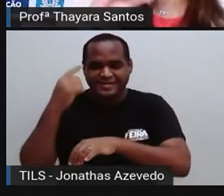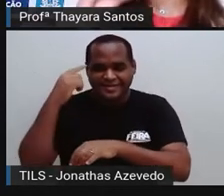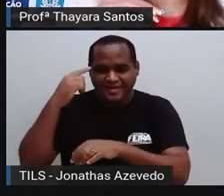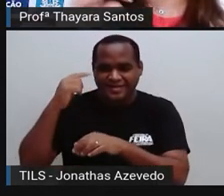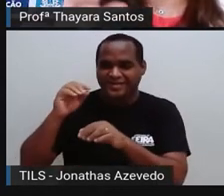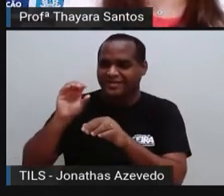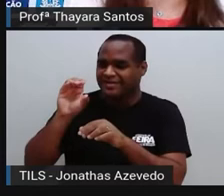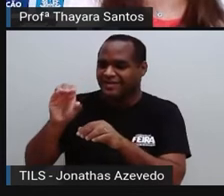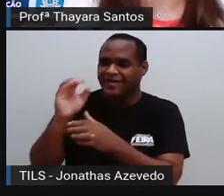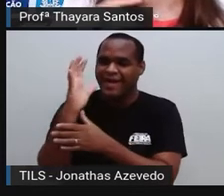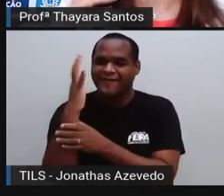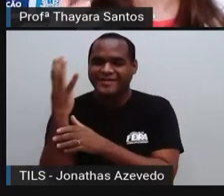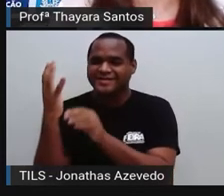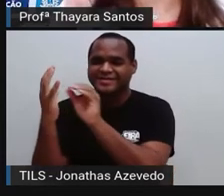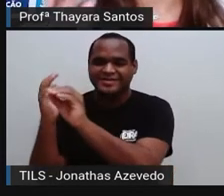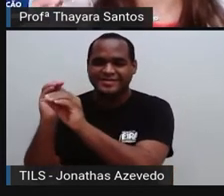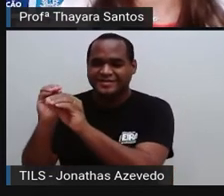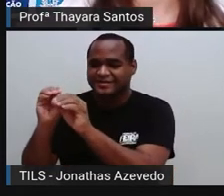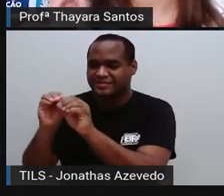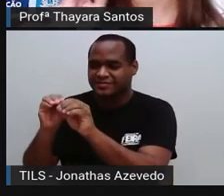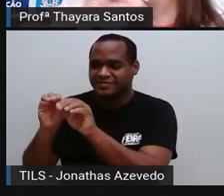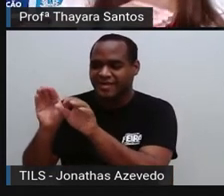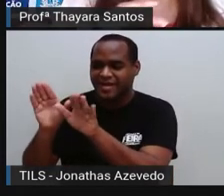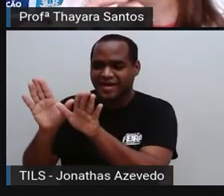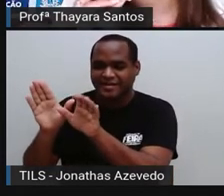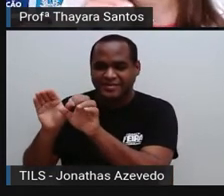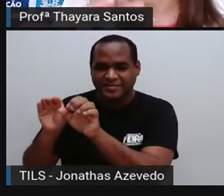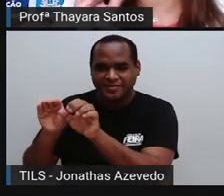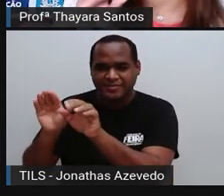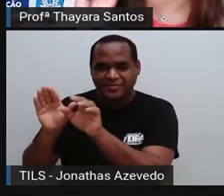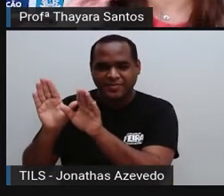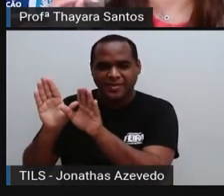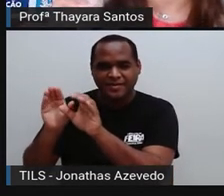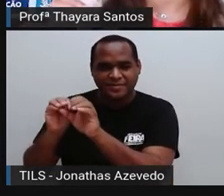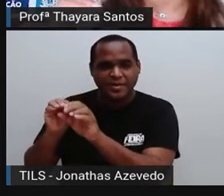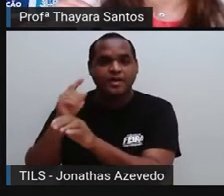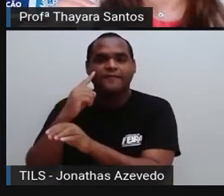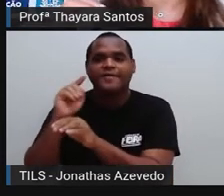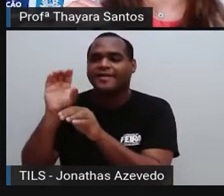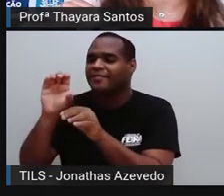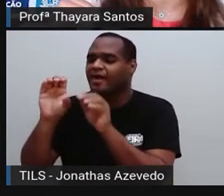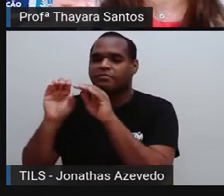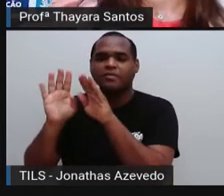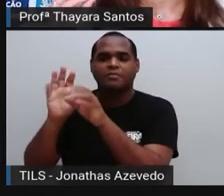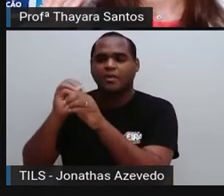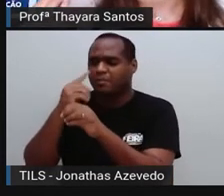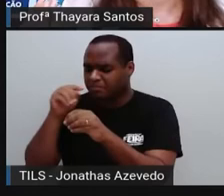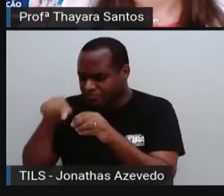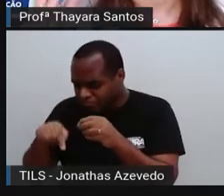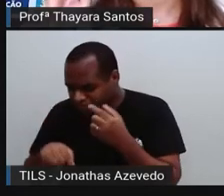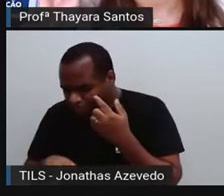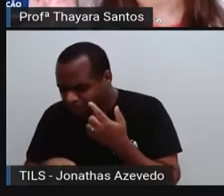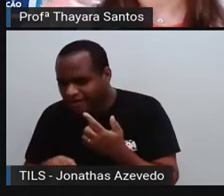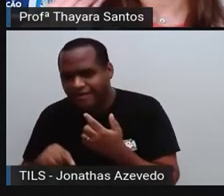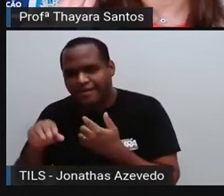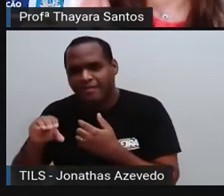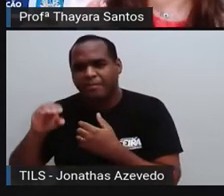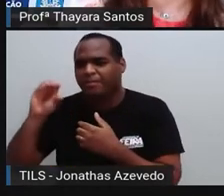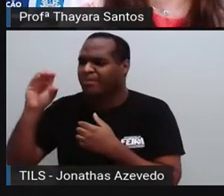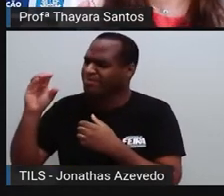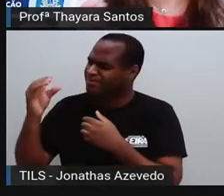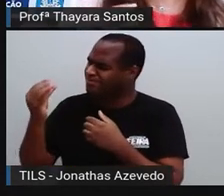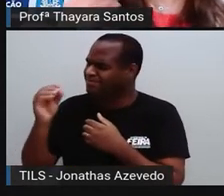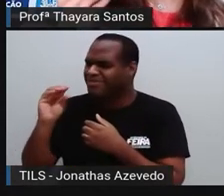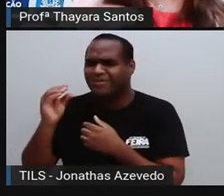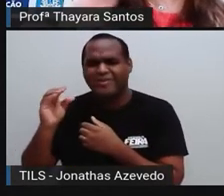cigarra barulhentinha. Muitas vezes a gente passa perto e vê uma coisa parecendo a casca dela ali no chão. Aquilo dali é porque ela trocou de